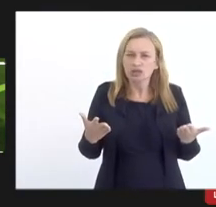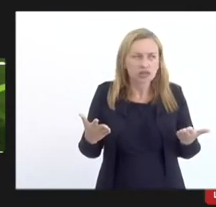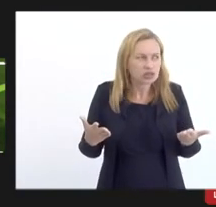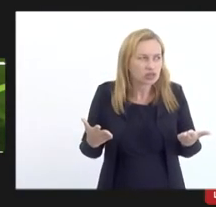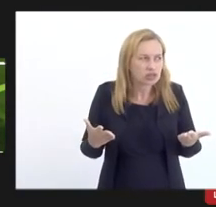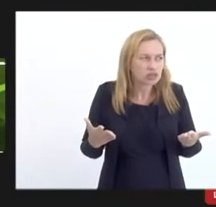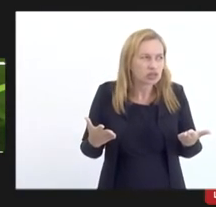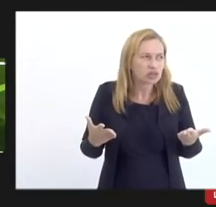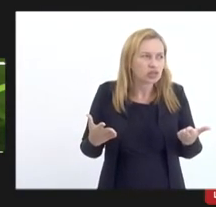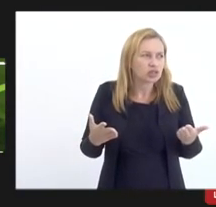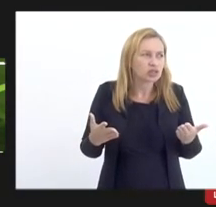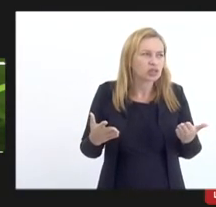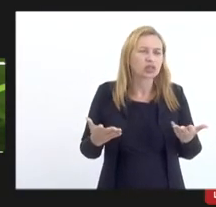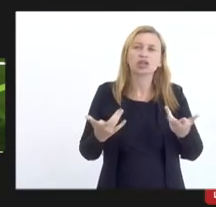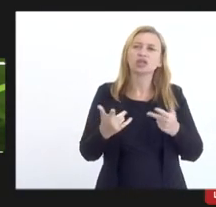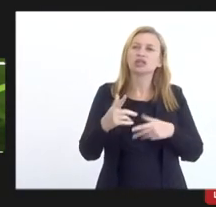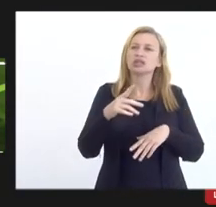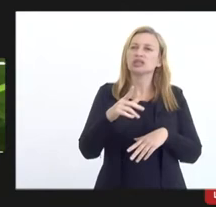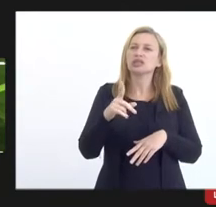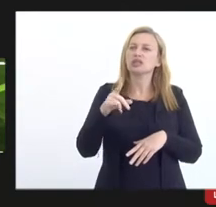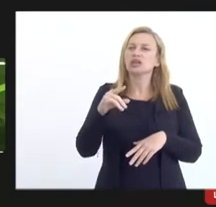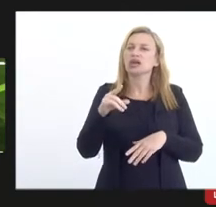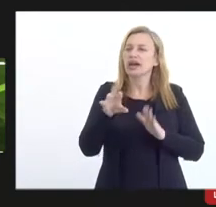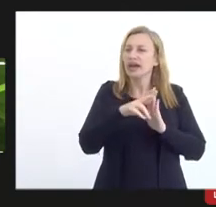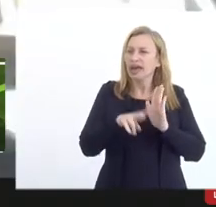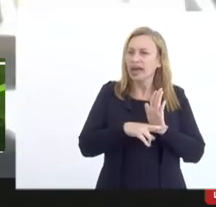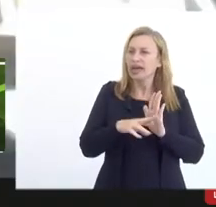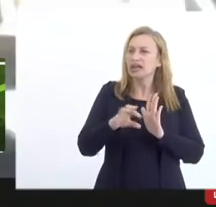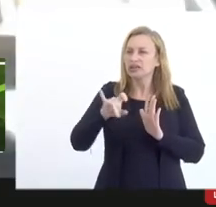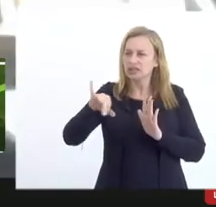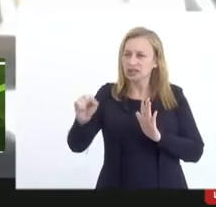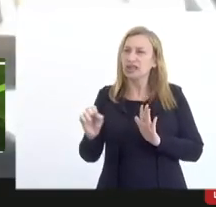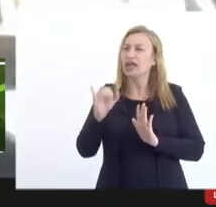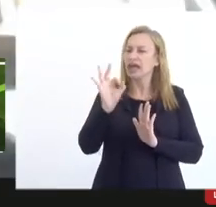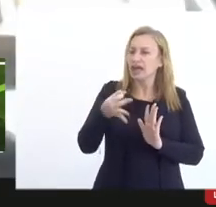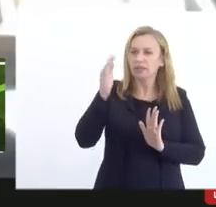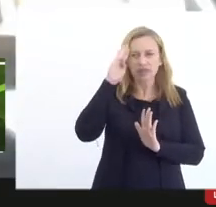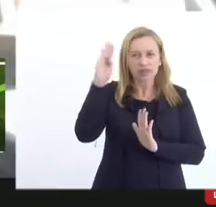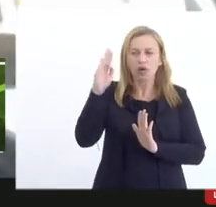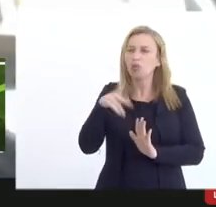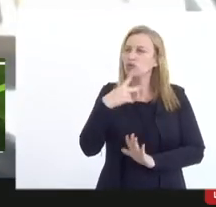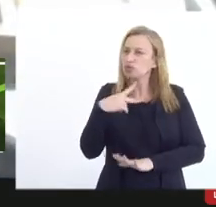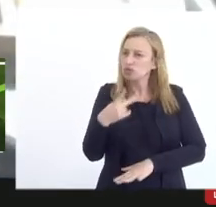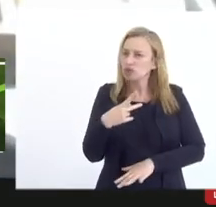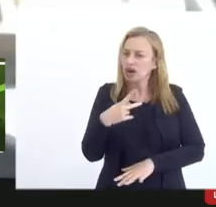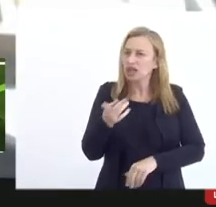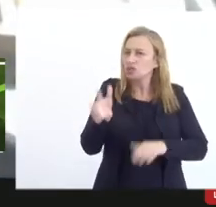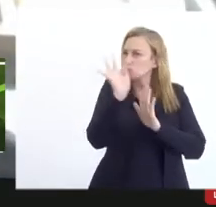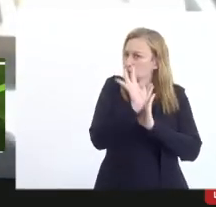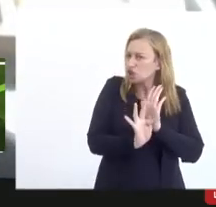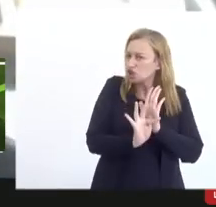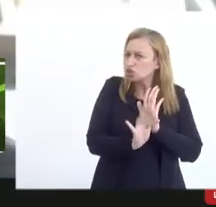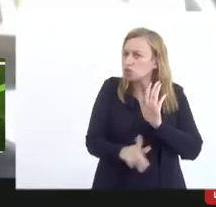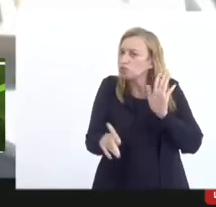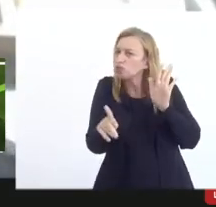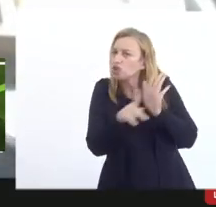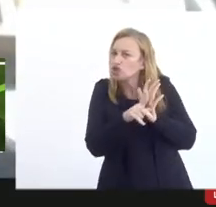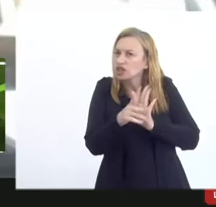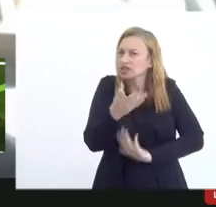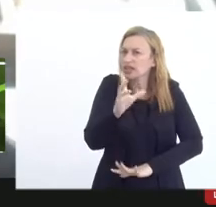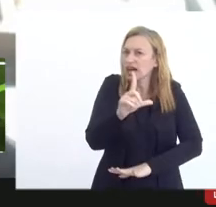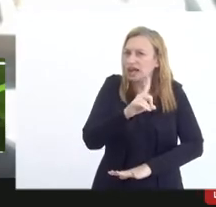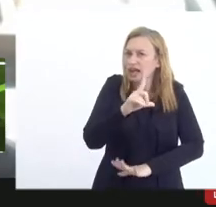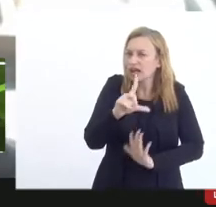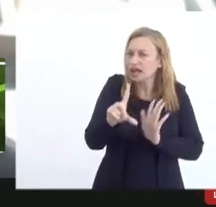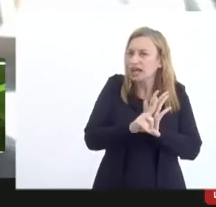o disciplinamento por parte da SEC que é fundamental quando é dito no texto do projeto da lei não se entrega